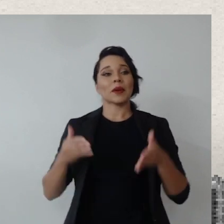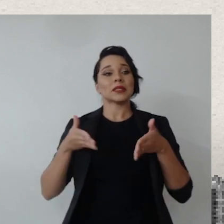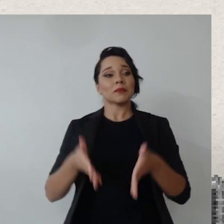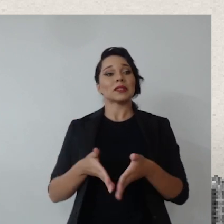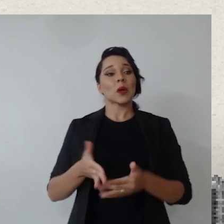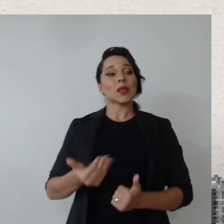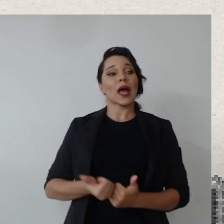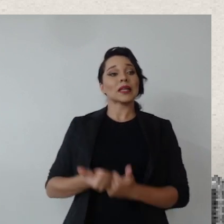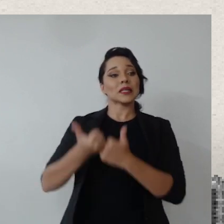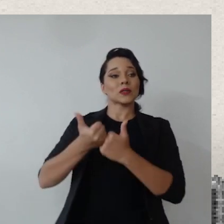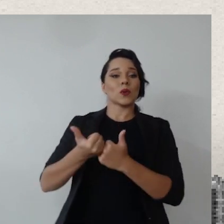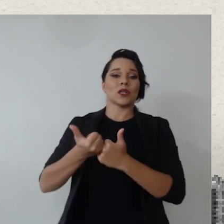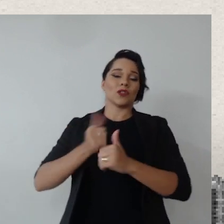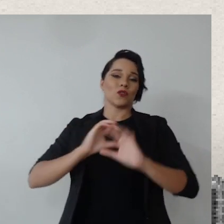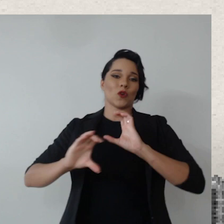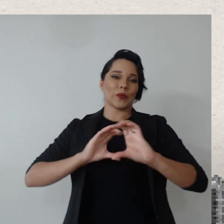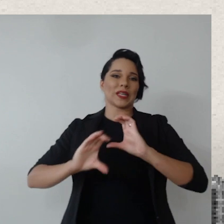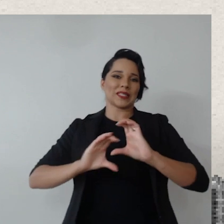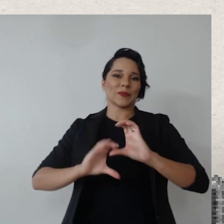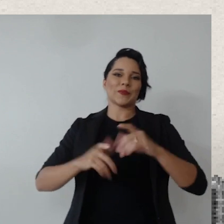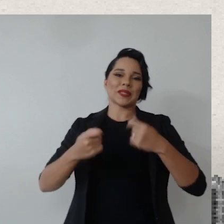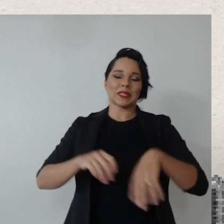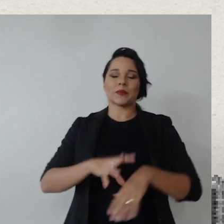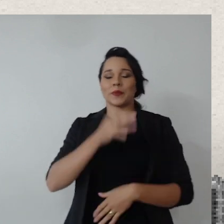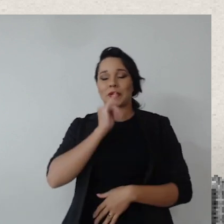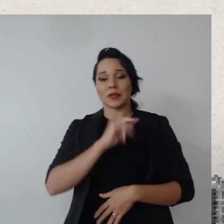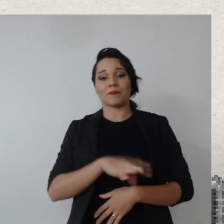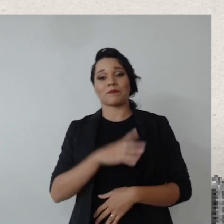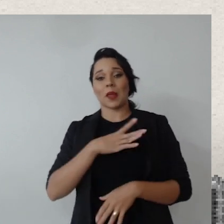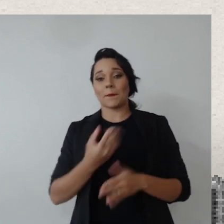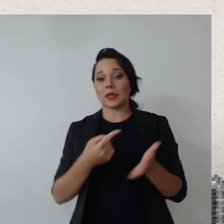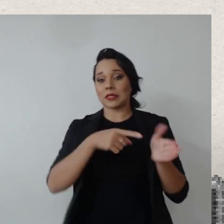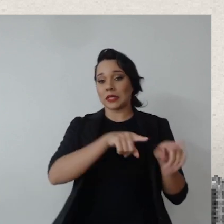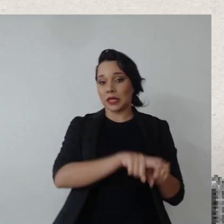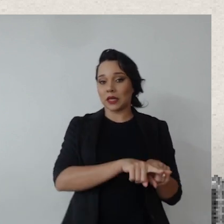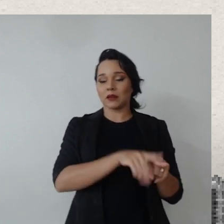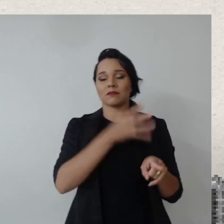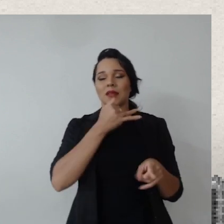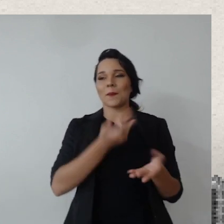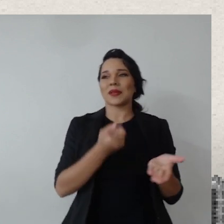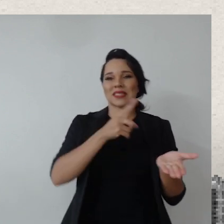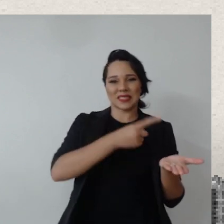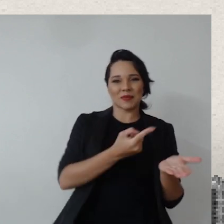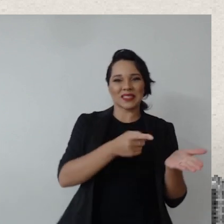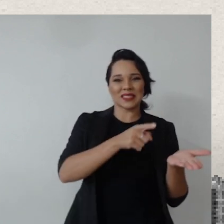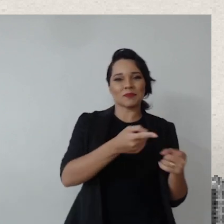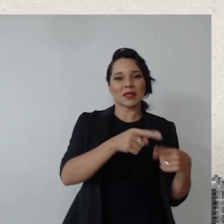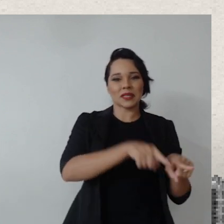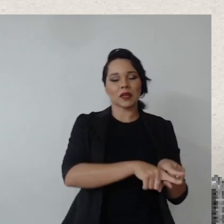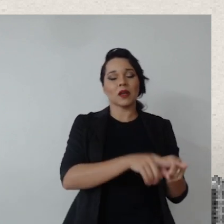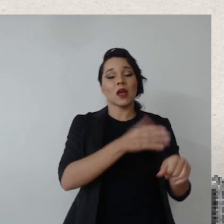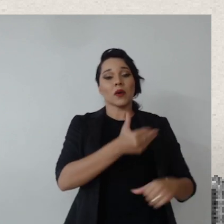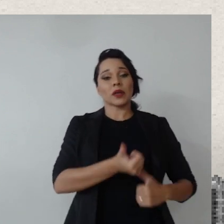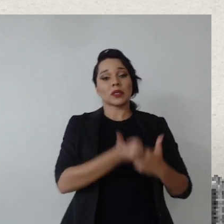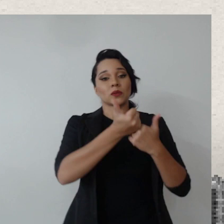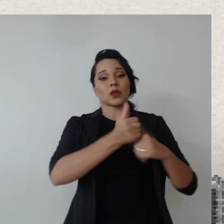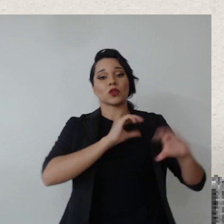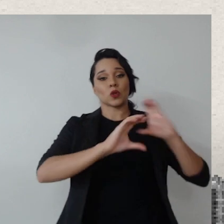a participação da assessoria de comunicação, então, por exemplo, a gente tem uma parceria com a nossa assessoria de comunicação,